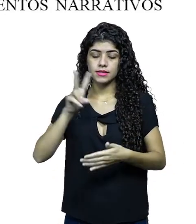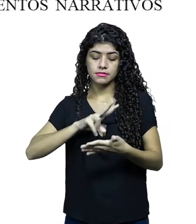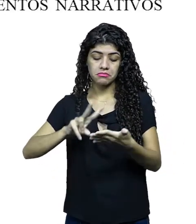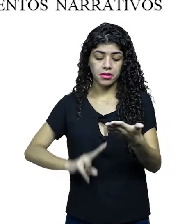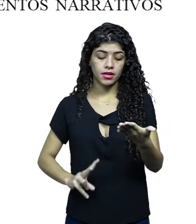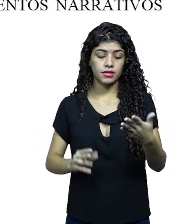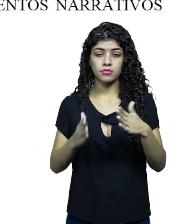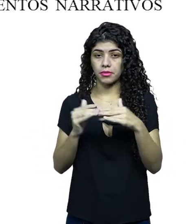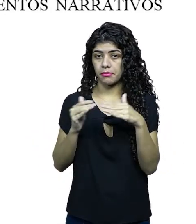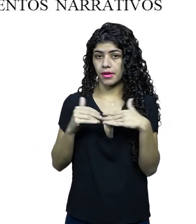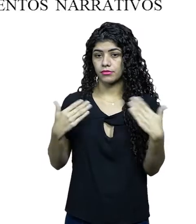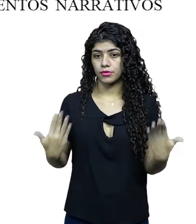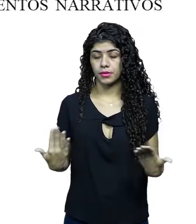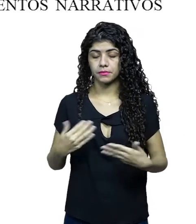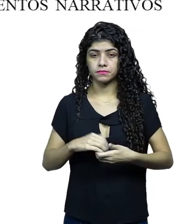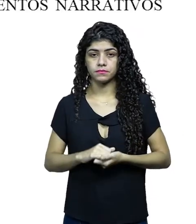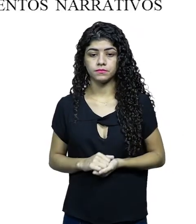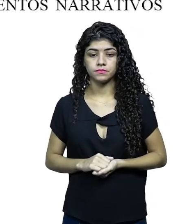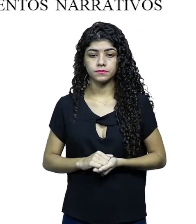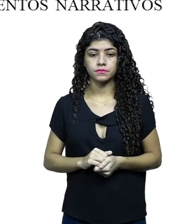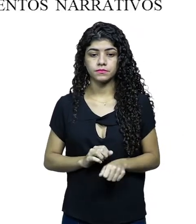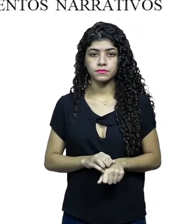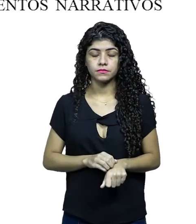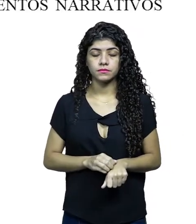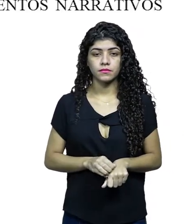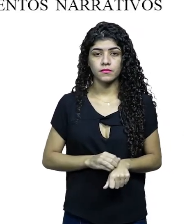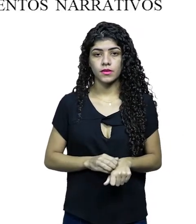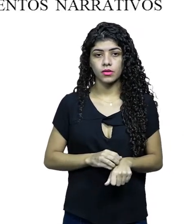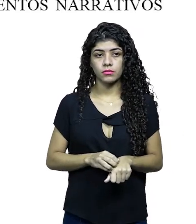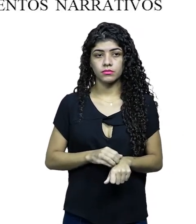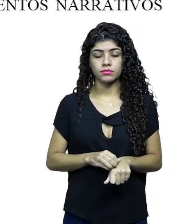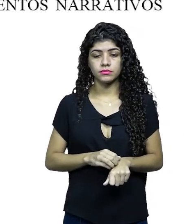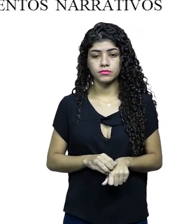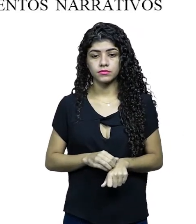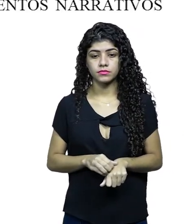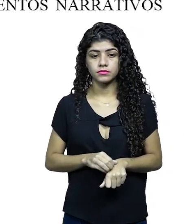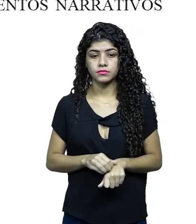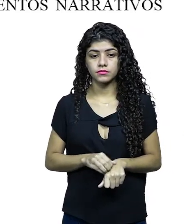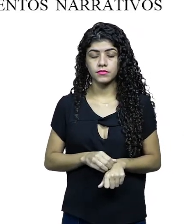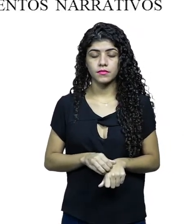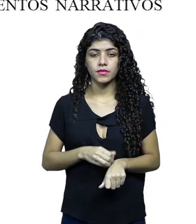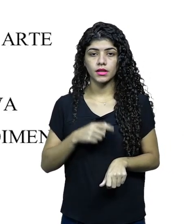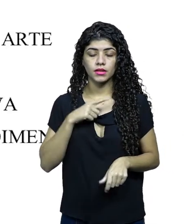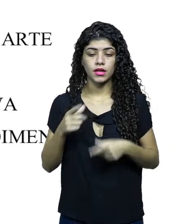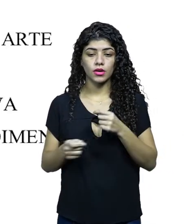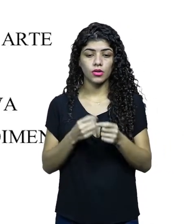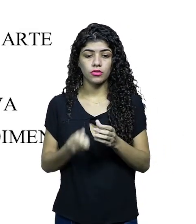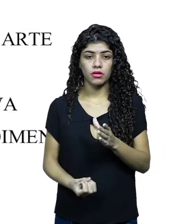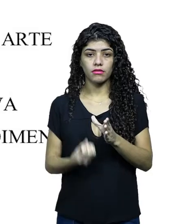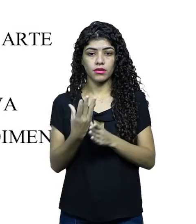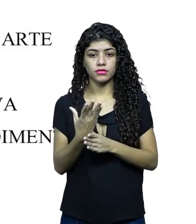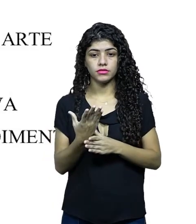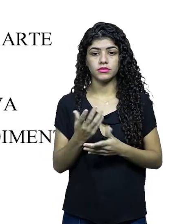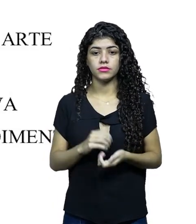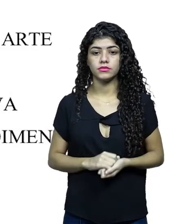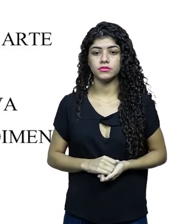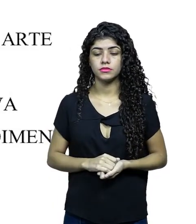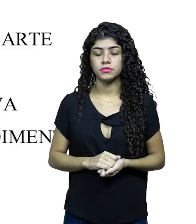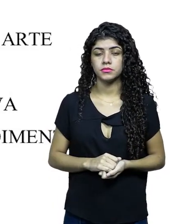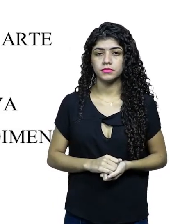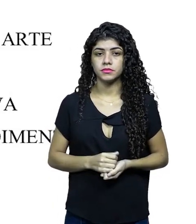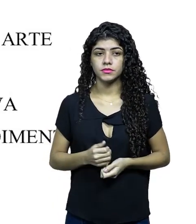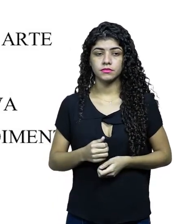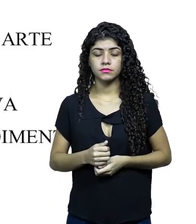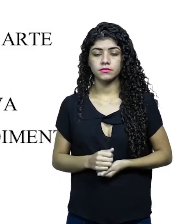vai ter que ler e saber o que o edital pede. Seguindo para o próximo slide, elementos criativos da